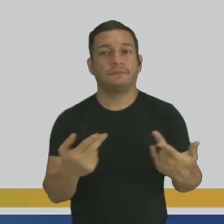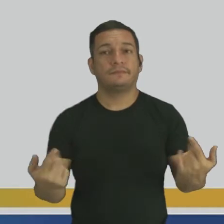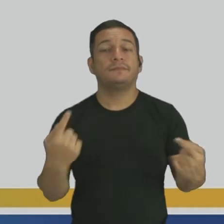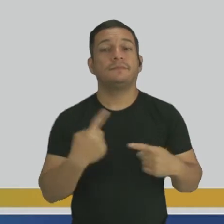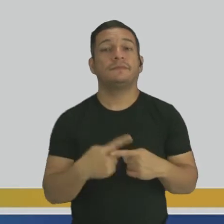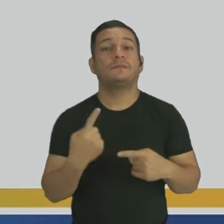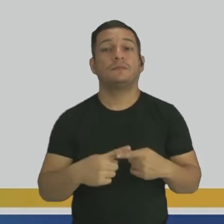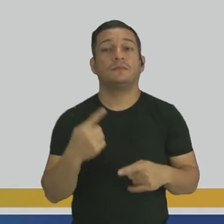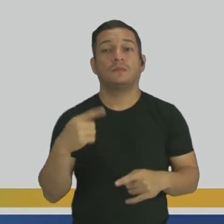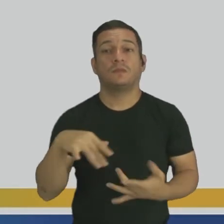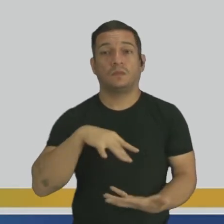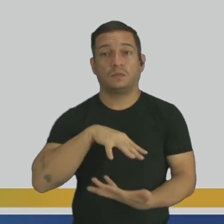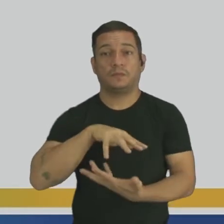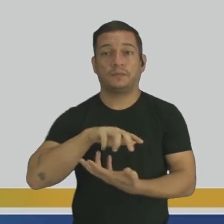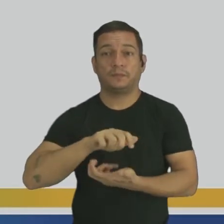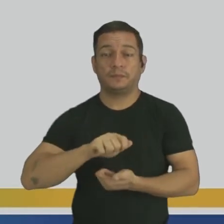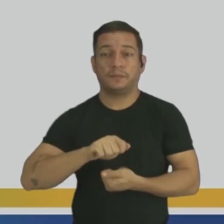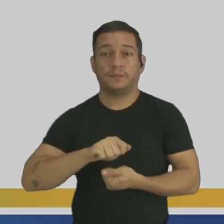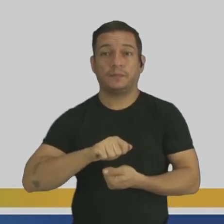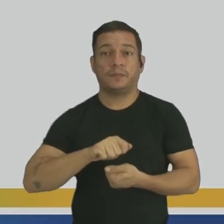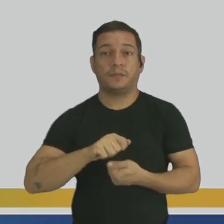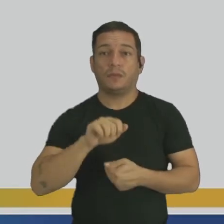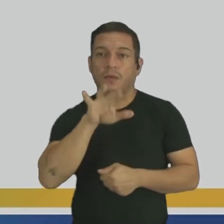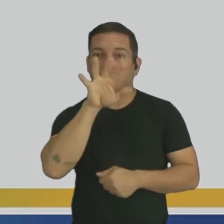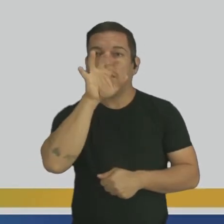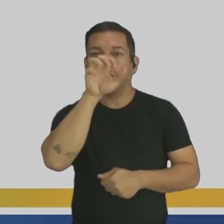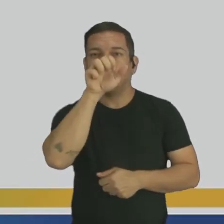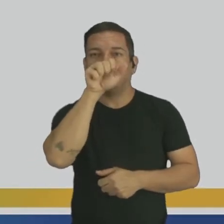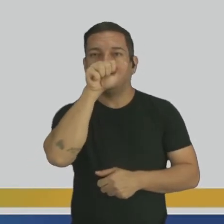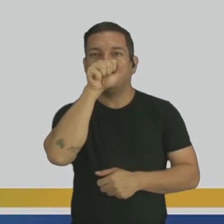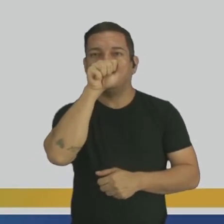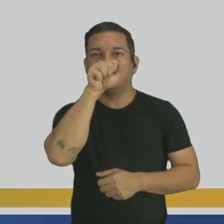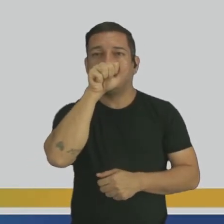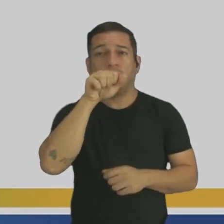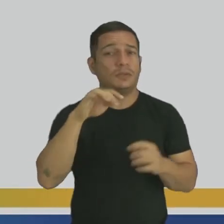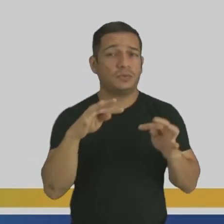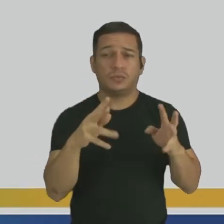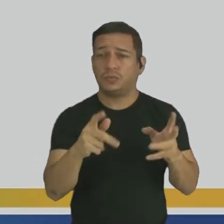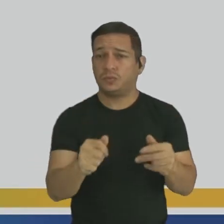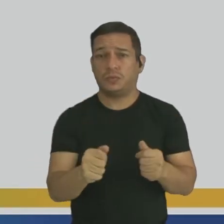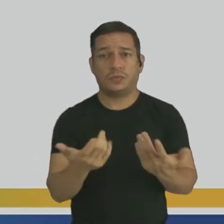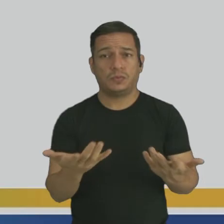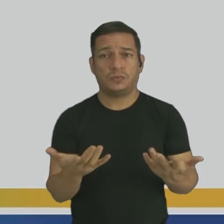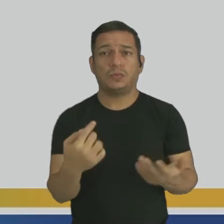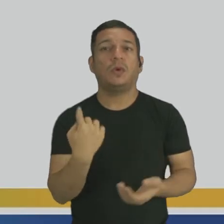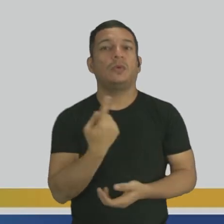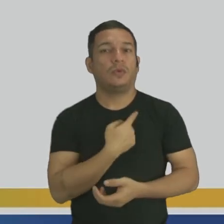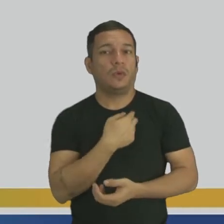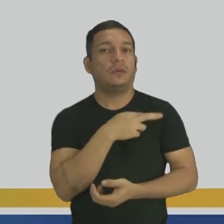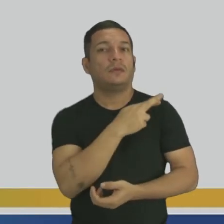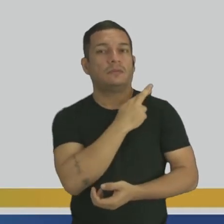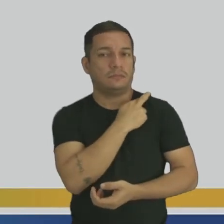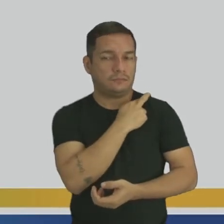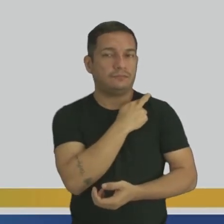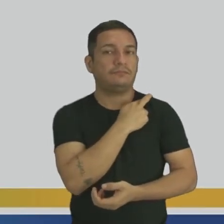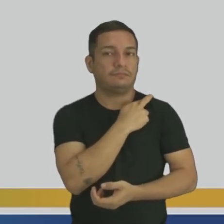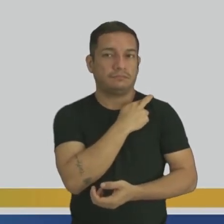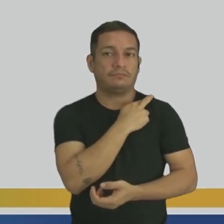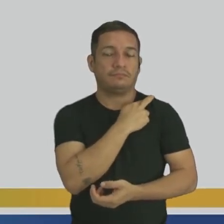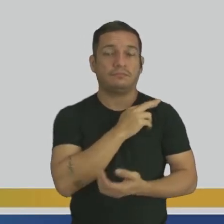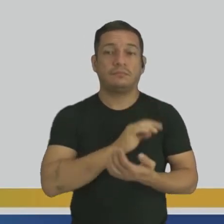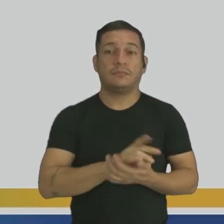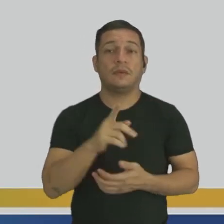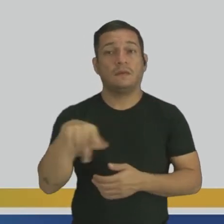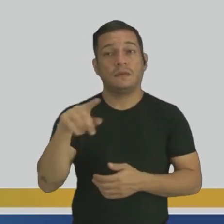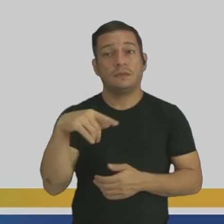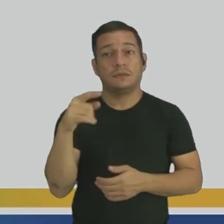quê? Porque o mundo, o ar, é de todos. Nós somos responsáveis. Então,